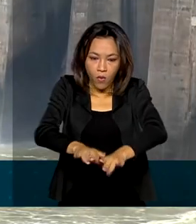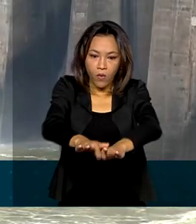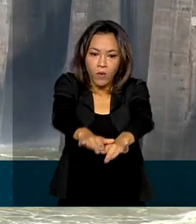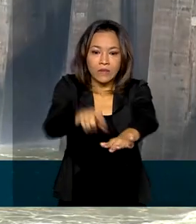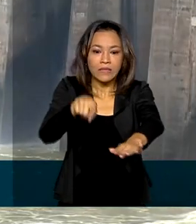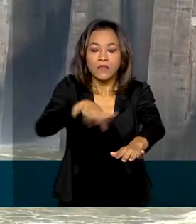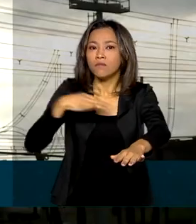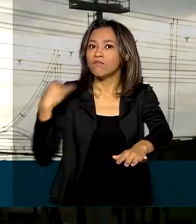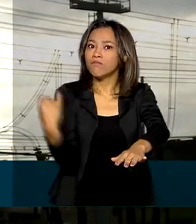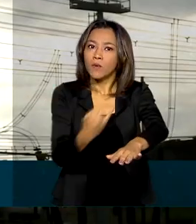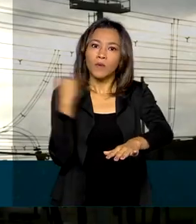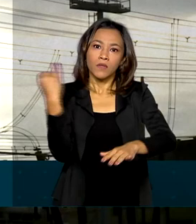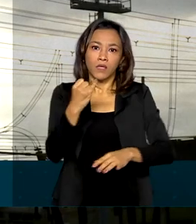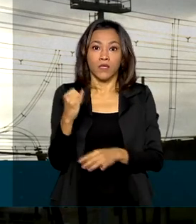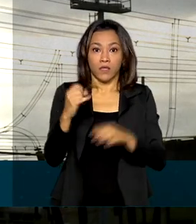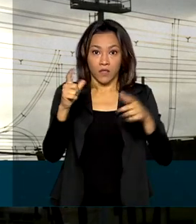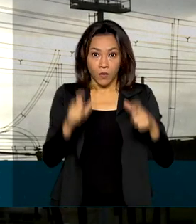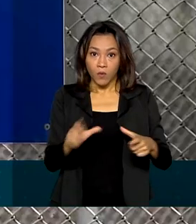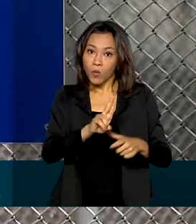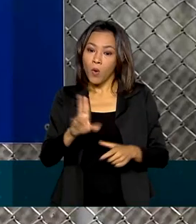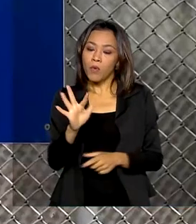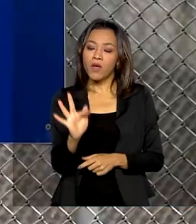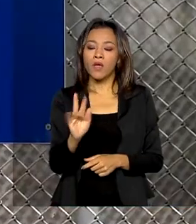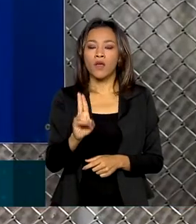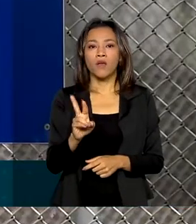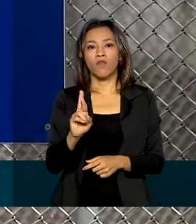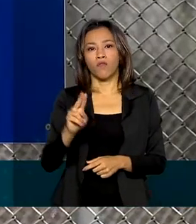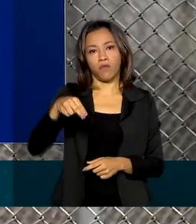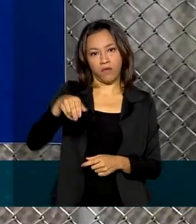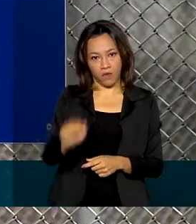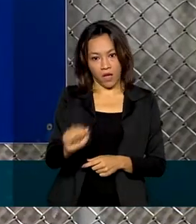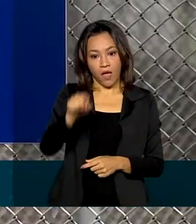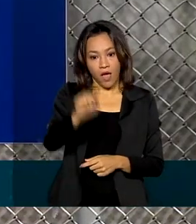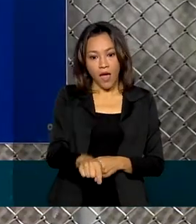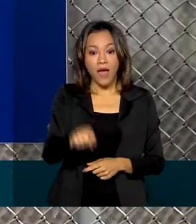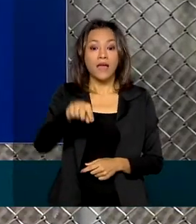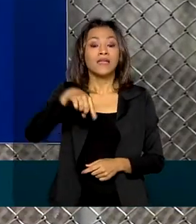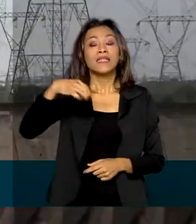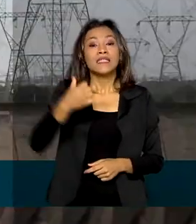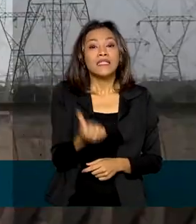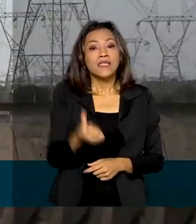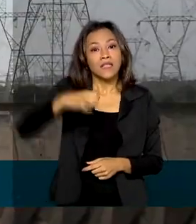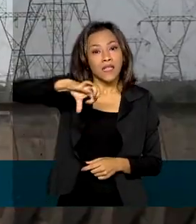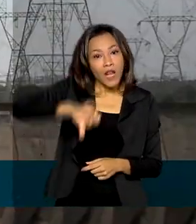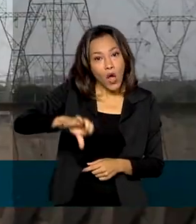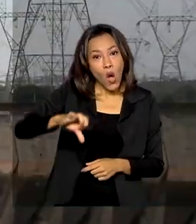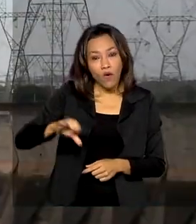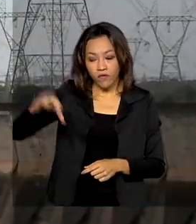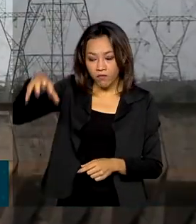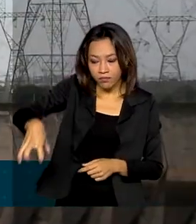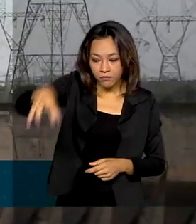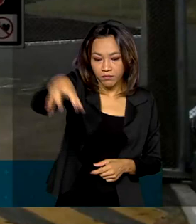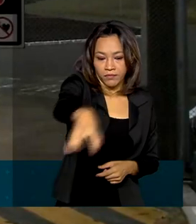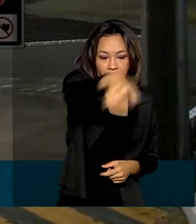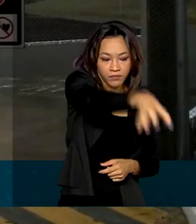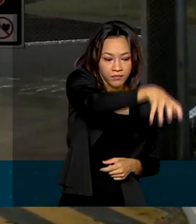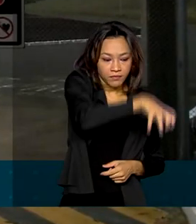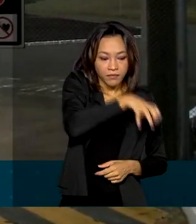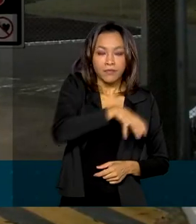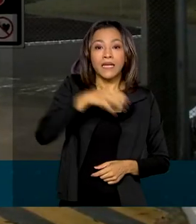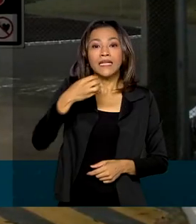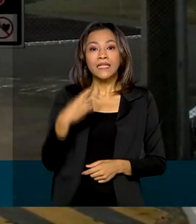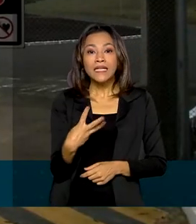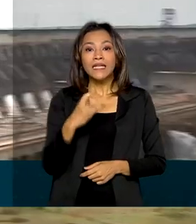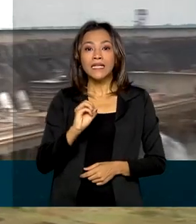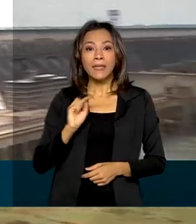na transmissão de energia elétrica no Brasil. São 69 subestações e 30 mil quilômetros de linhas